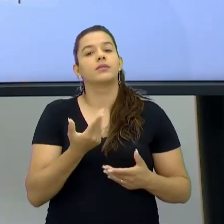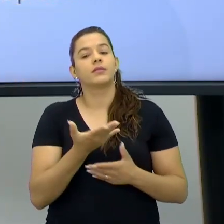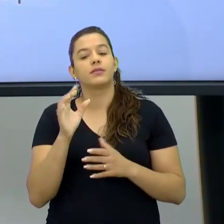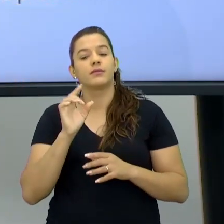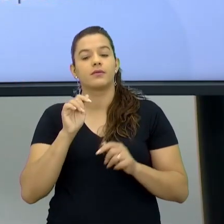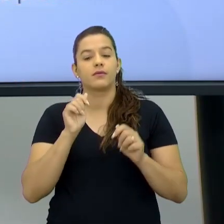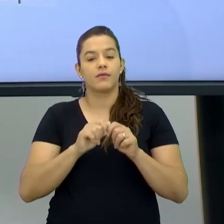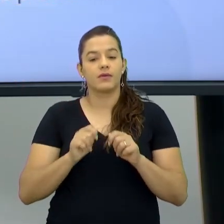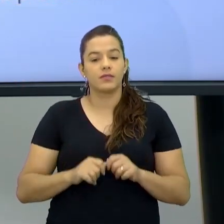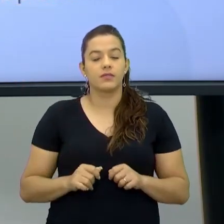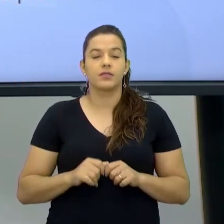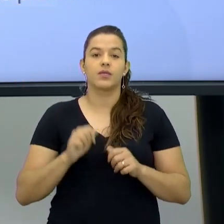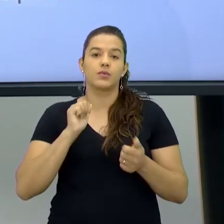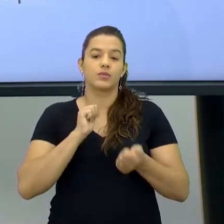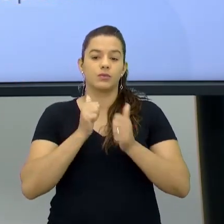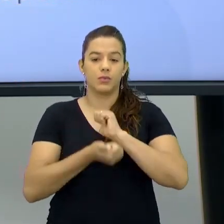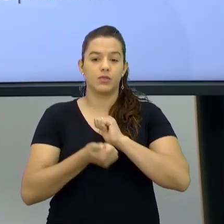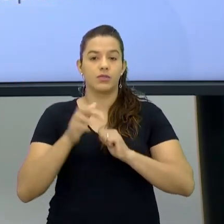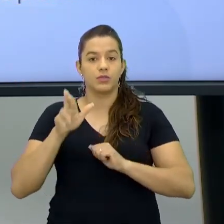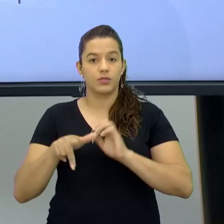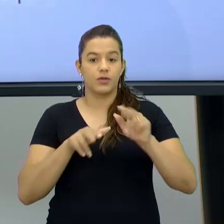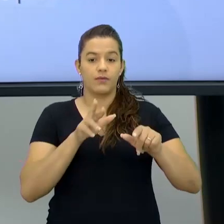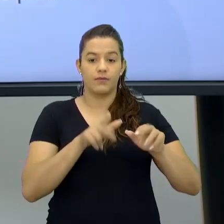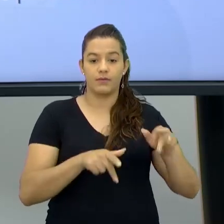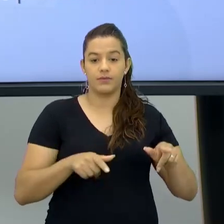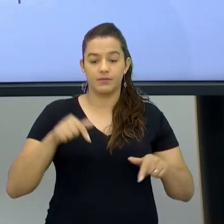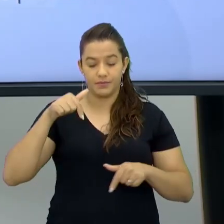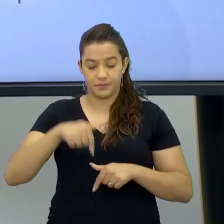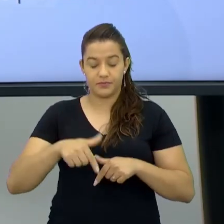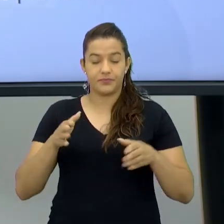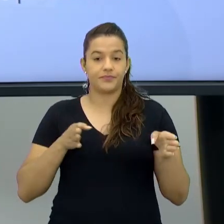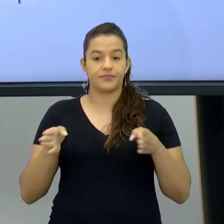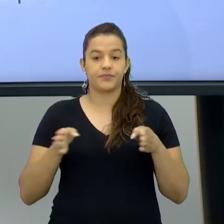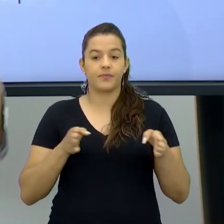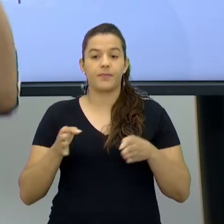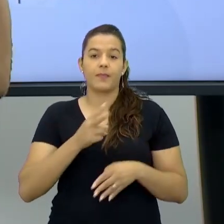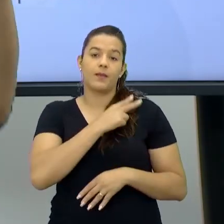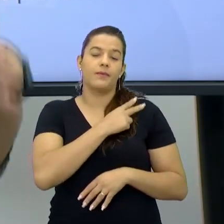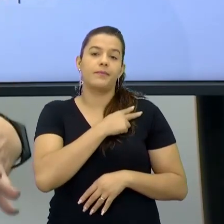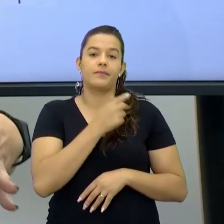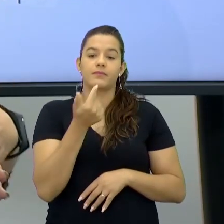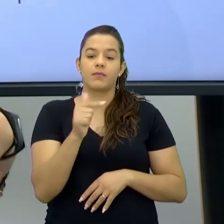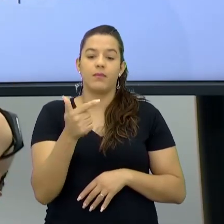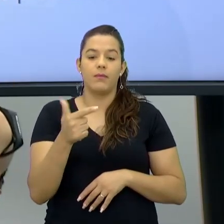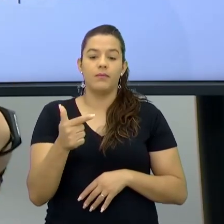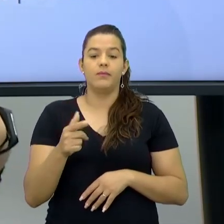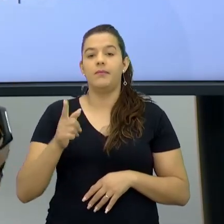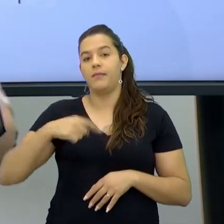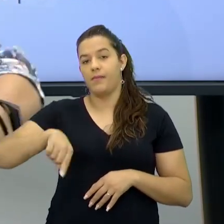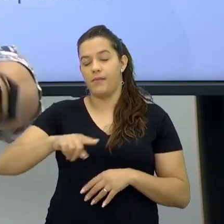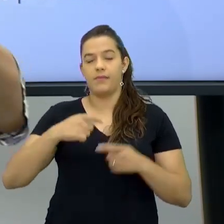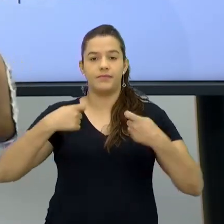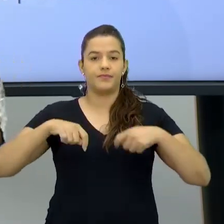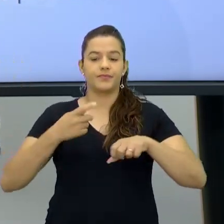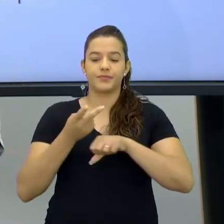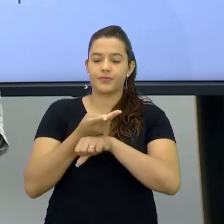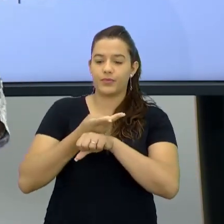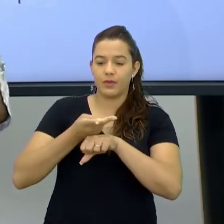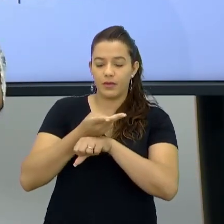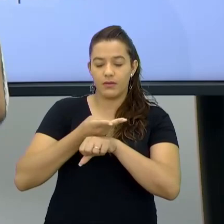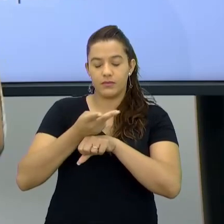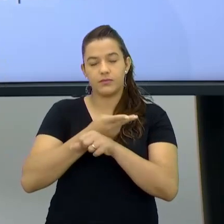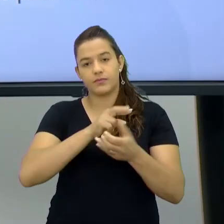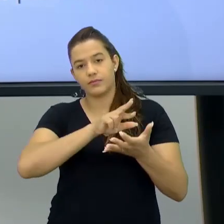modalidade esportiva Diferente Nesse momento Não existe isso Para a segunda série É a investigação Acerca